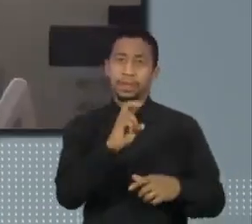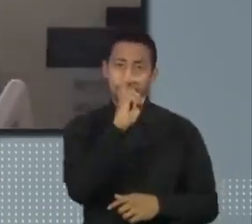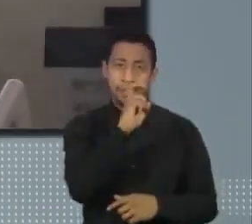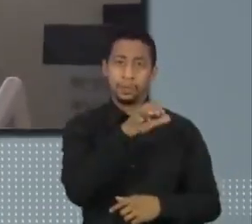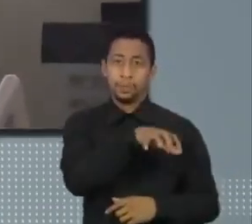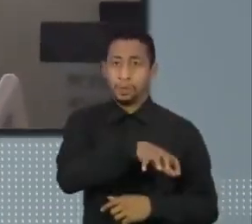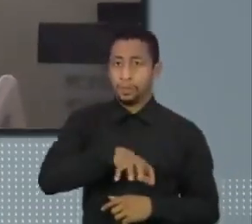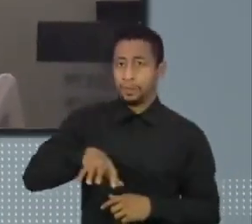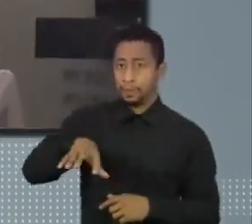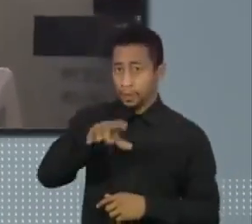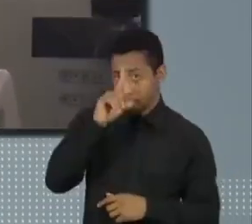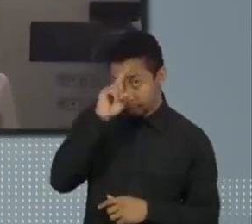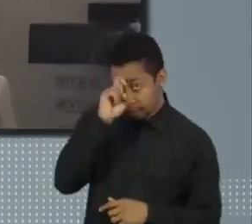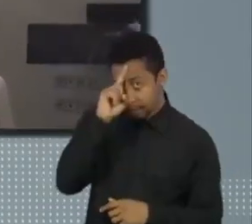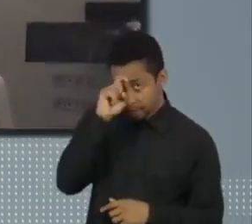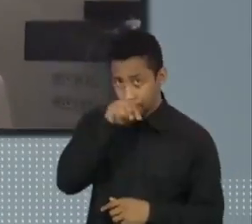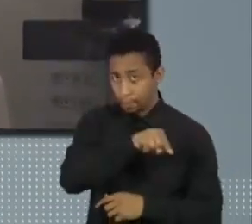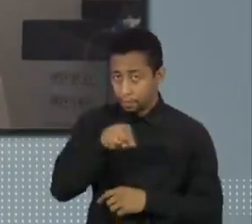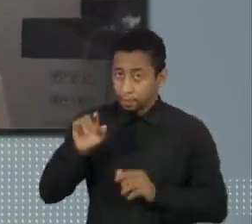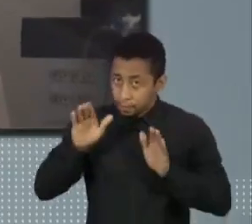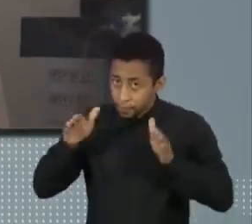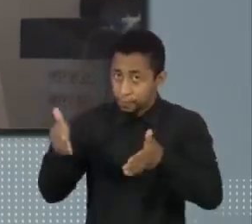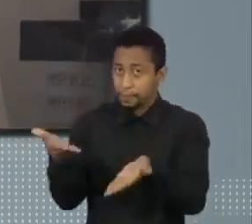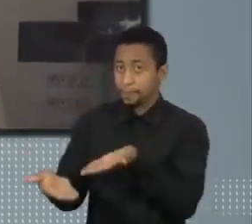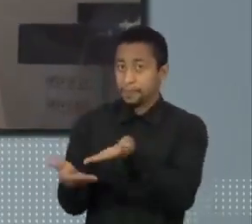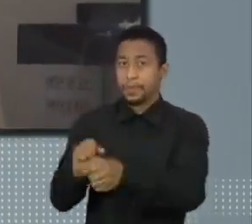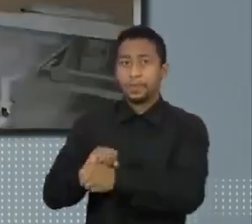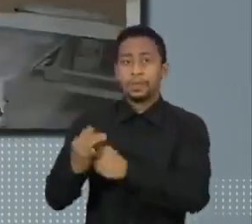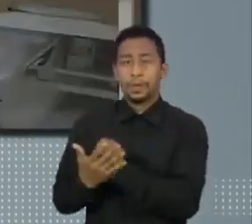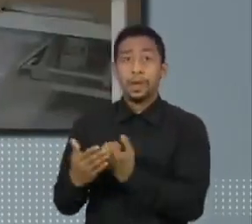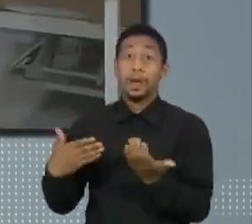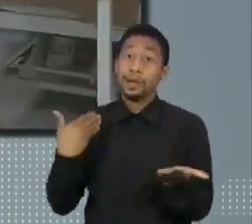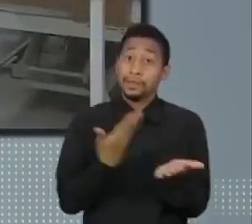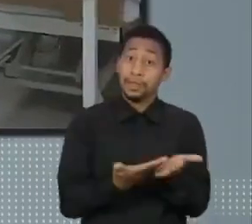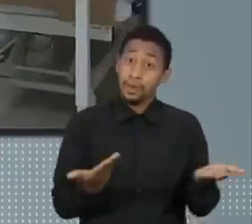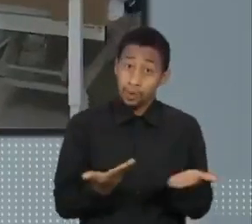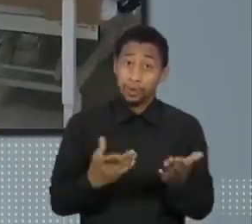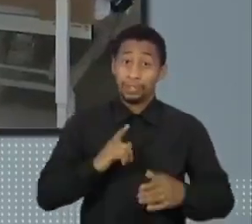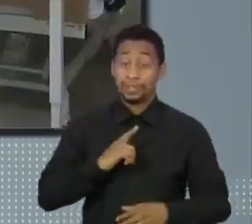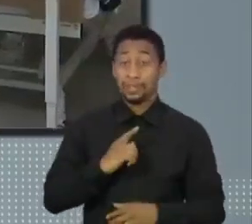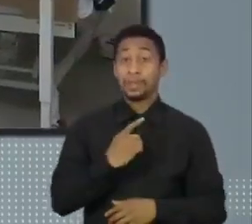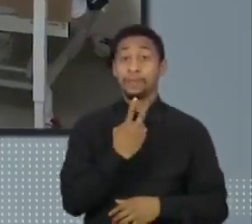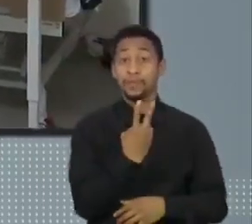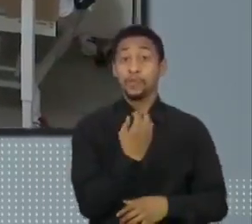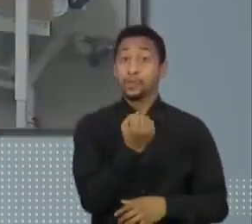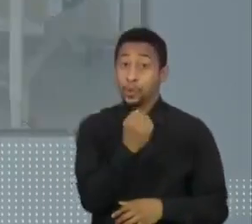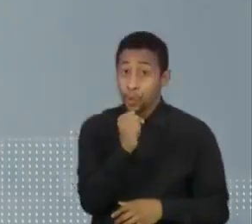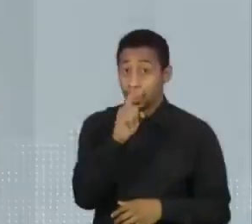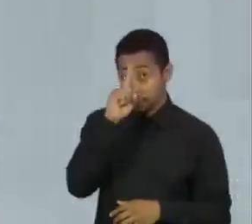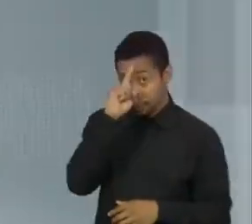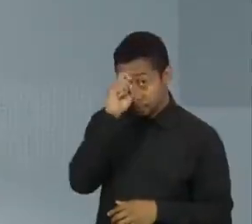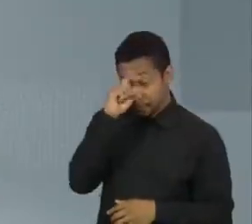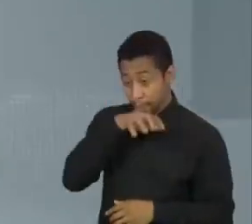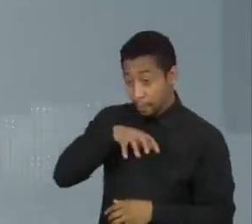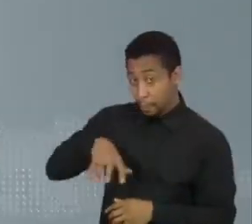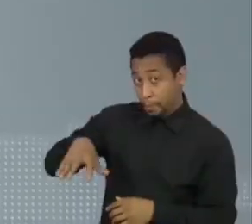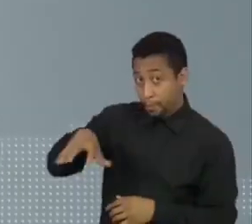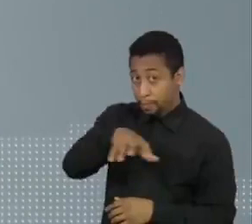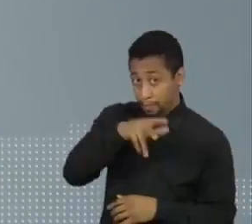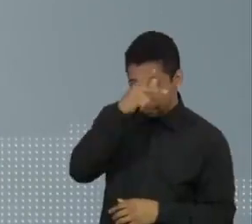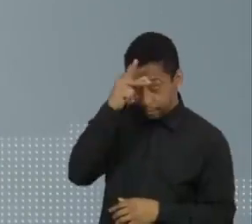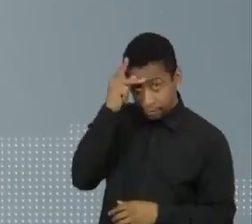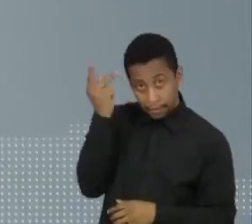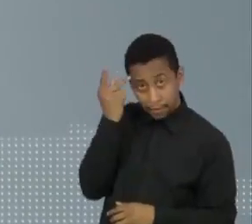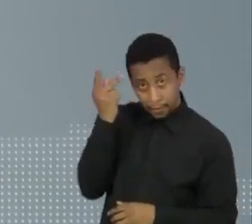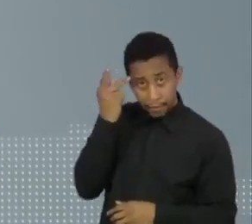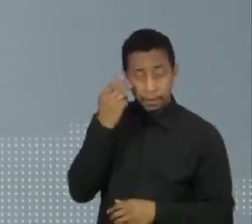hospitais. Até hoje, os atendimentos estão espalhados por 28 hospitais municipais. Segundo o Ministério